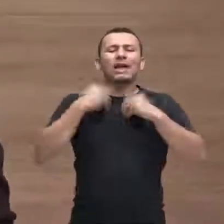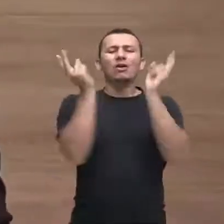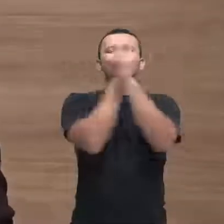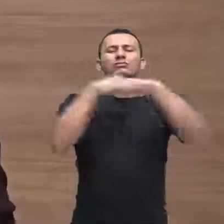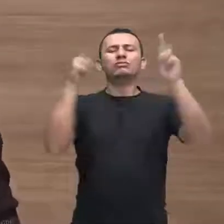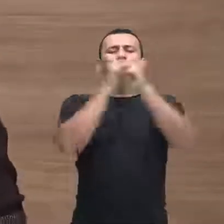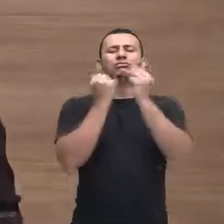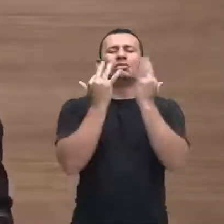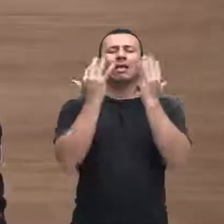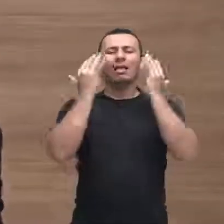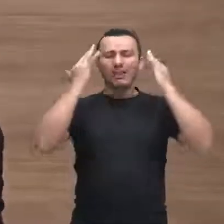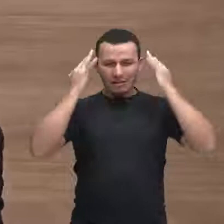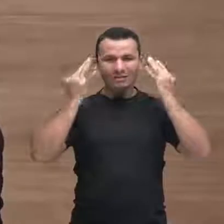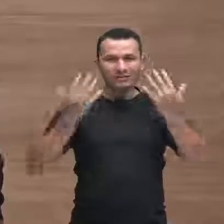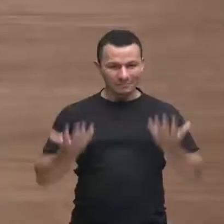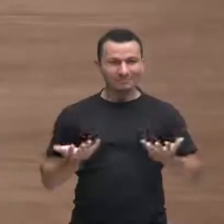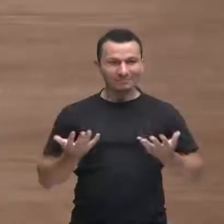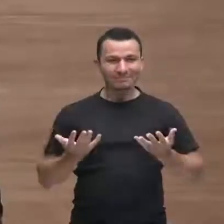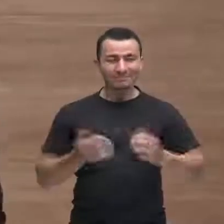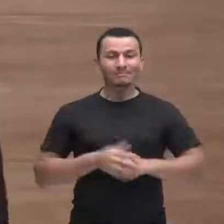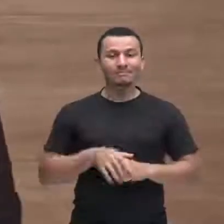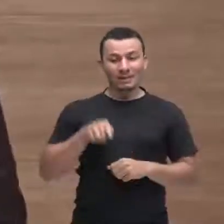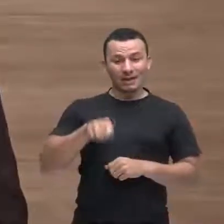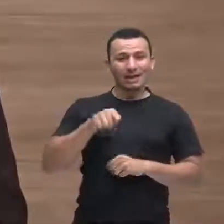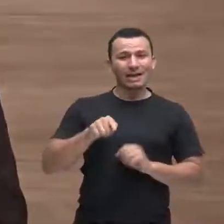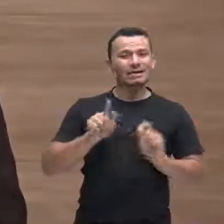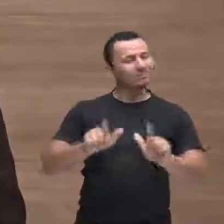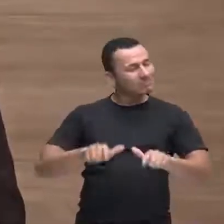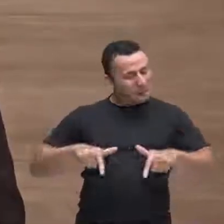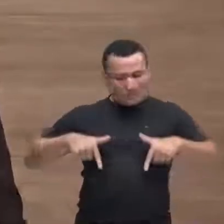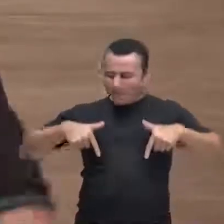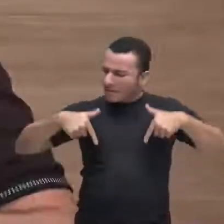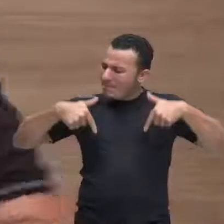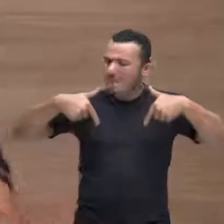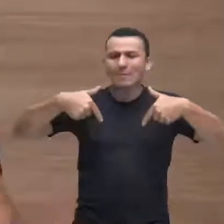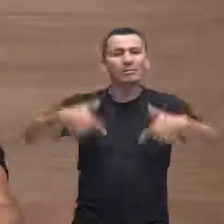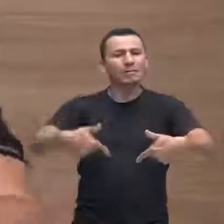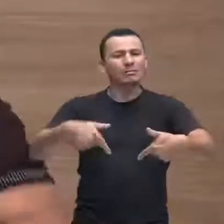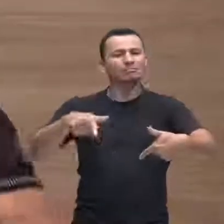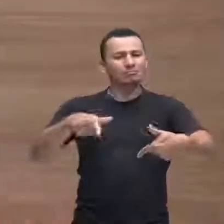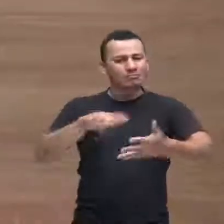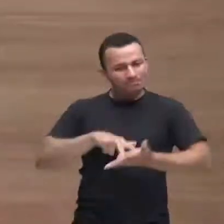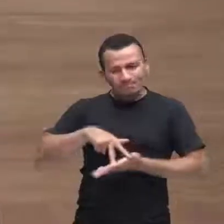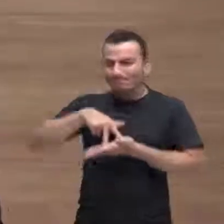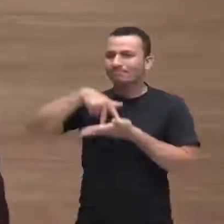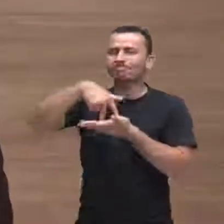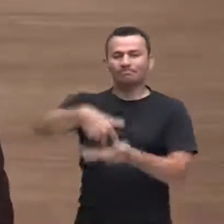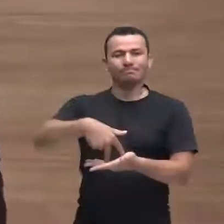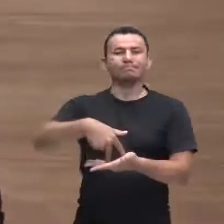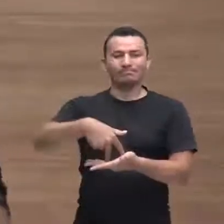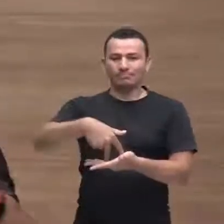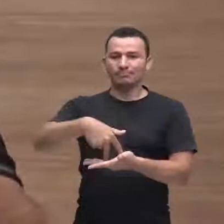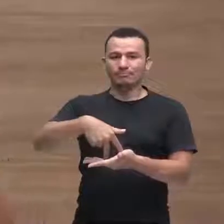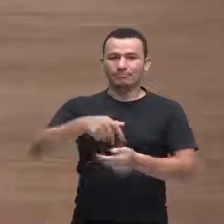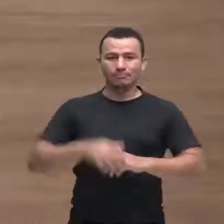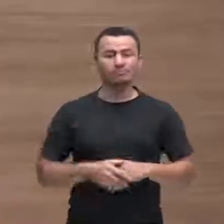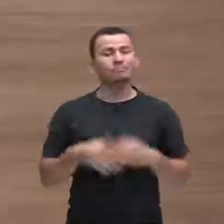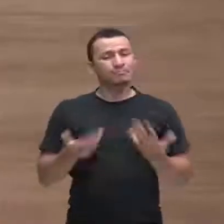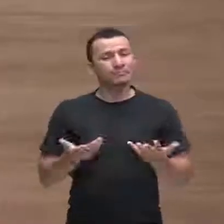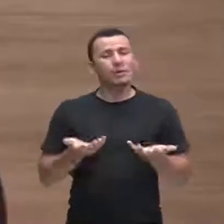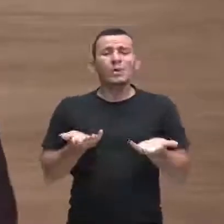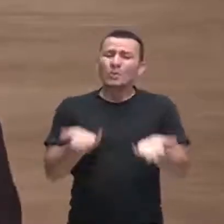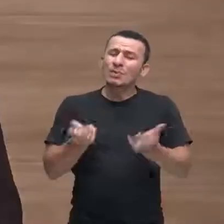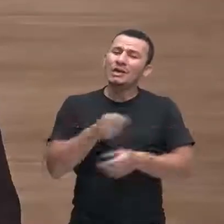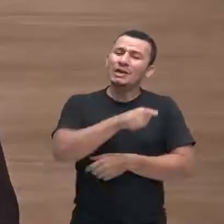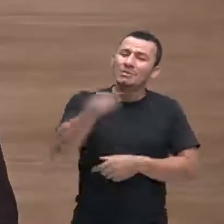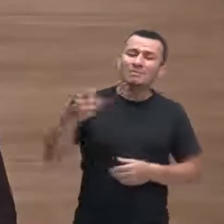é Paulo enfrentou tudo isso ele se possibilitou ele se permitiu e é isso que eu gostaria